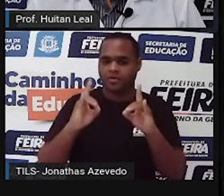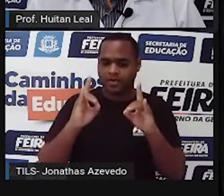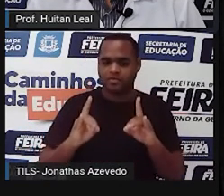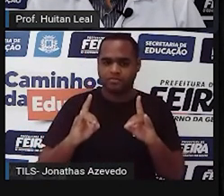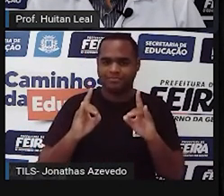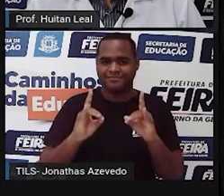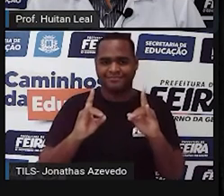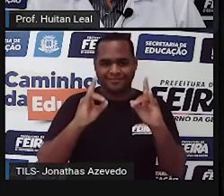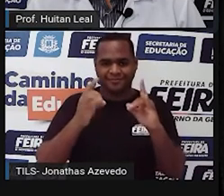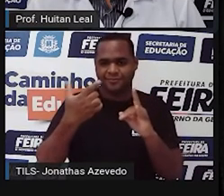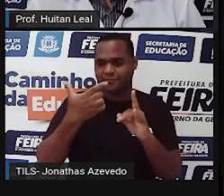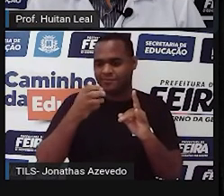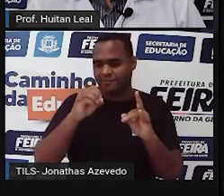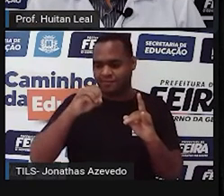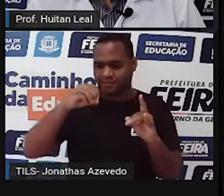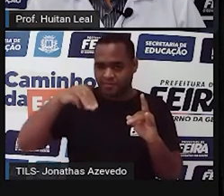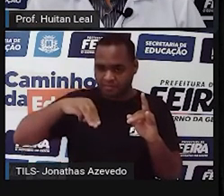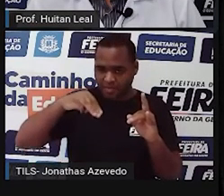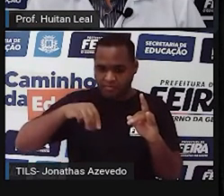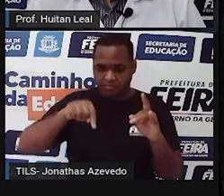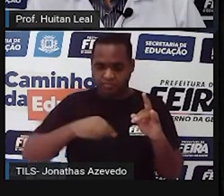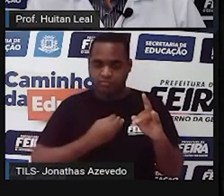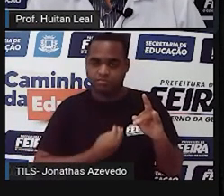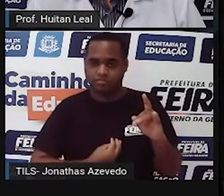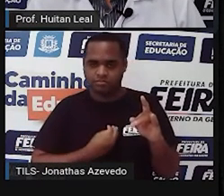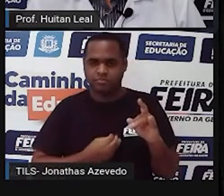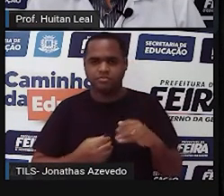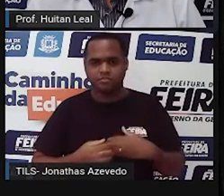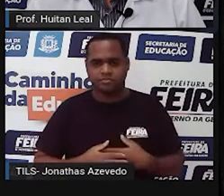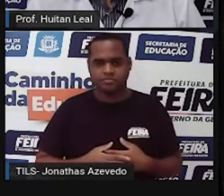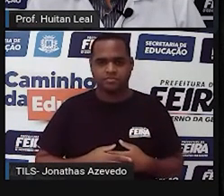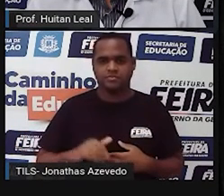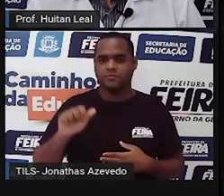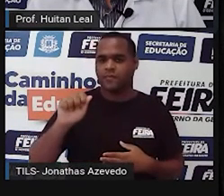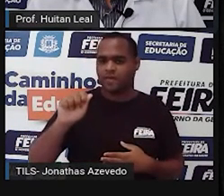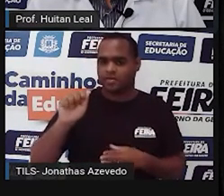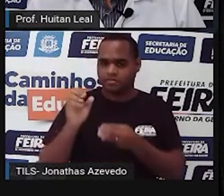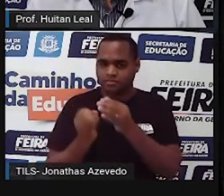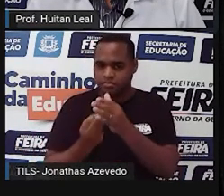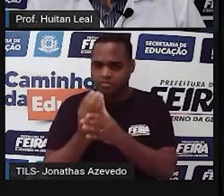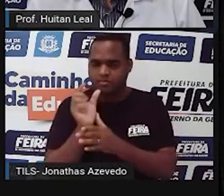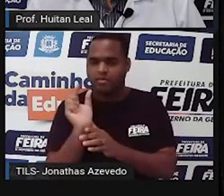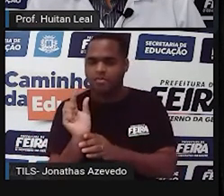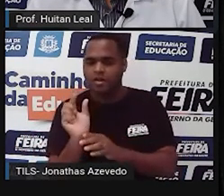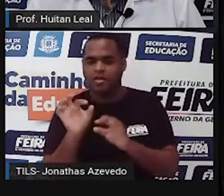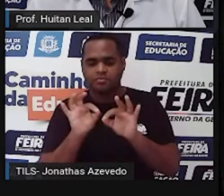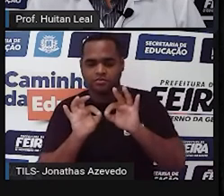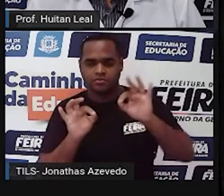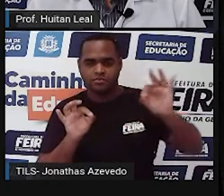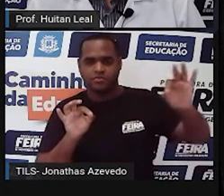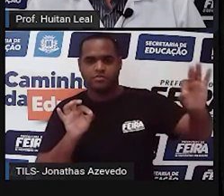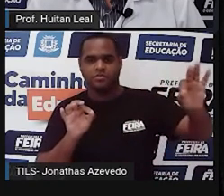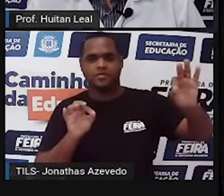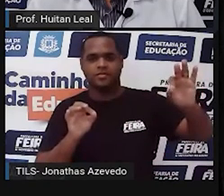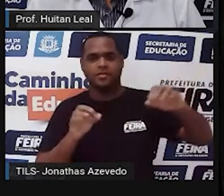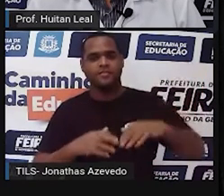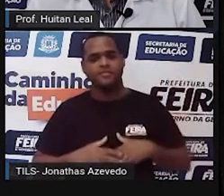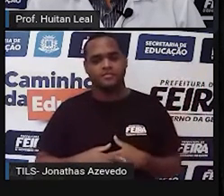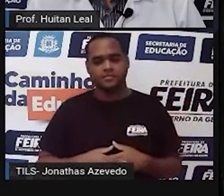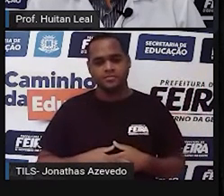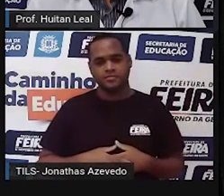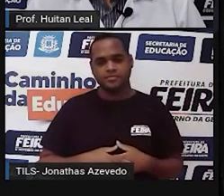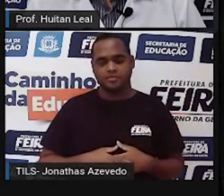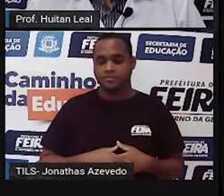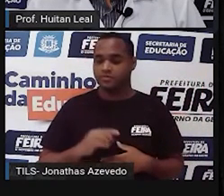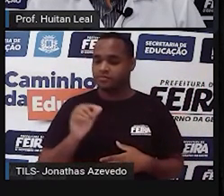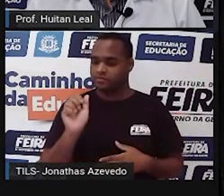metros daqui. Então, toda vez que ele aparecer, o A aparecer numa expressão que indica distância, esse A não vai ser um